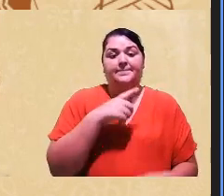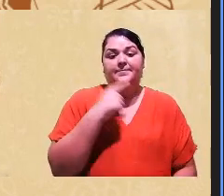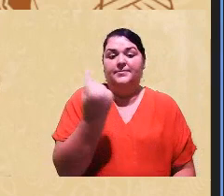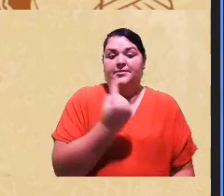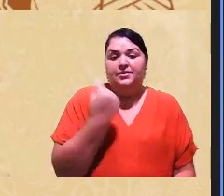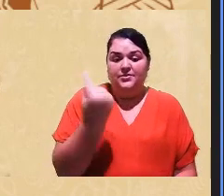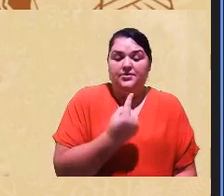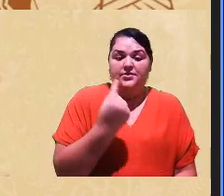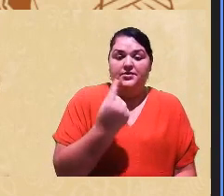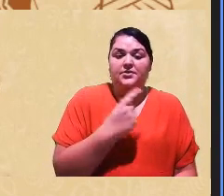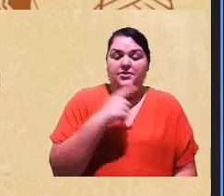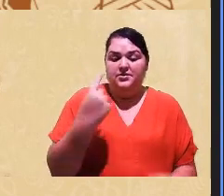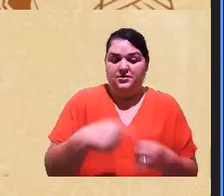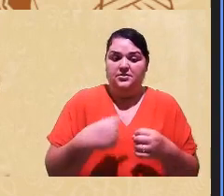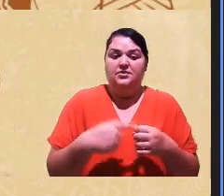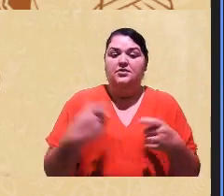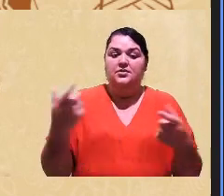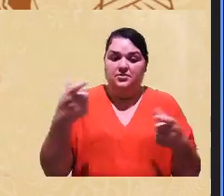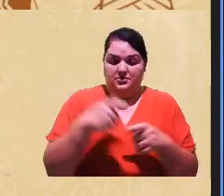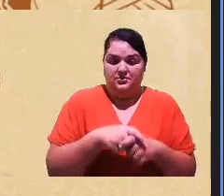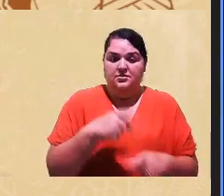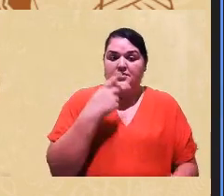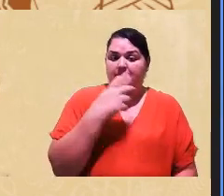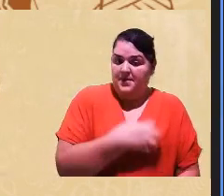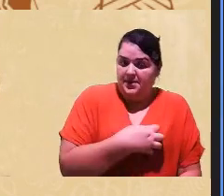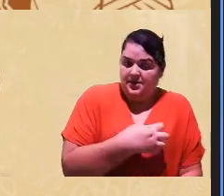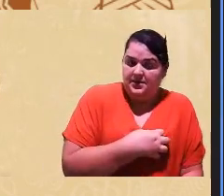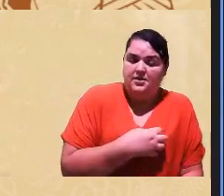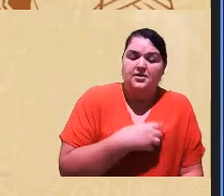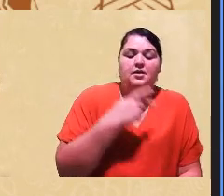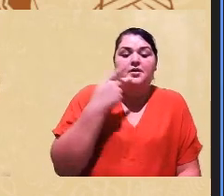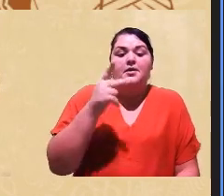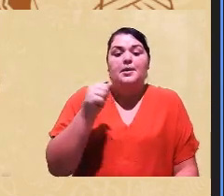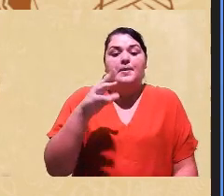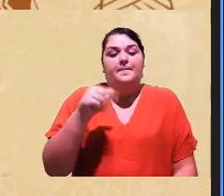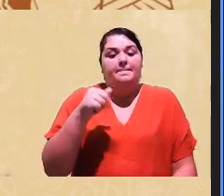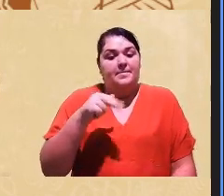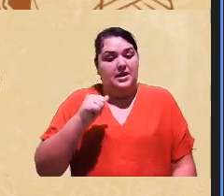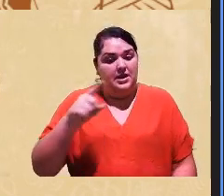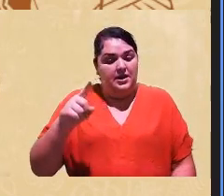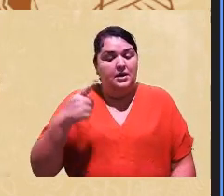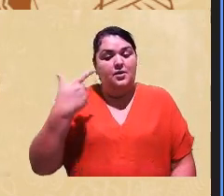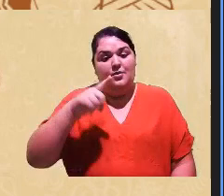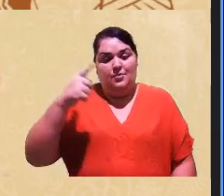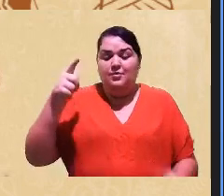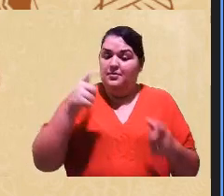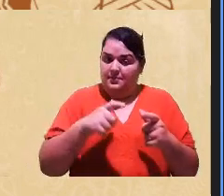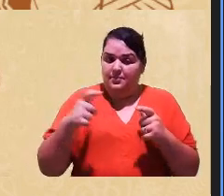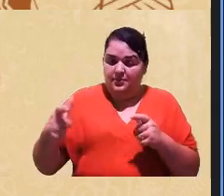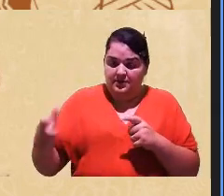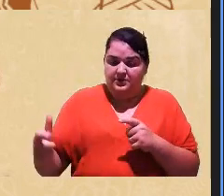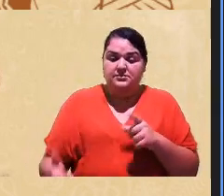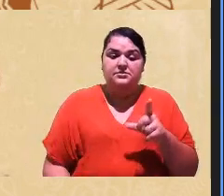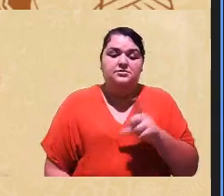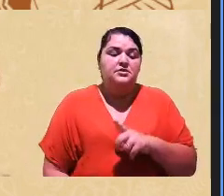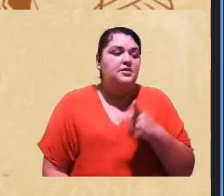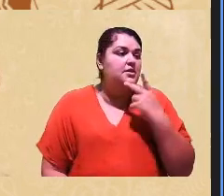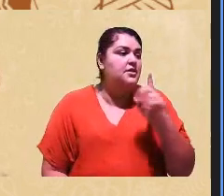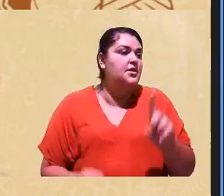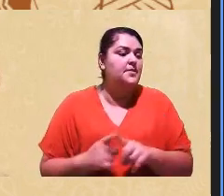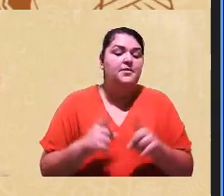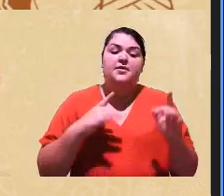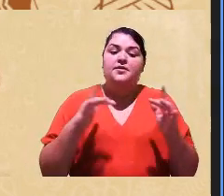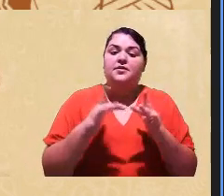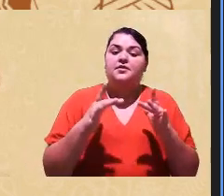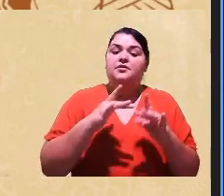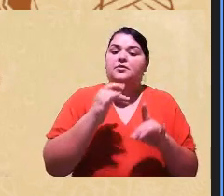como você bem falou eu posso falar da Bahia posso falar do Paraná posso falar de outros espaços e eu tenho que falar de relações sociais no